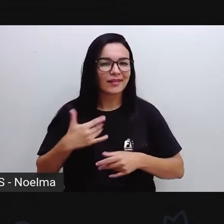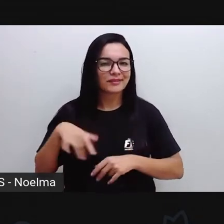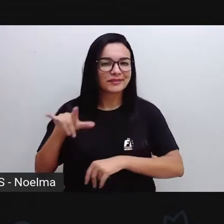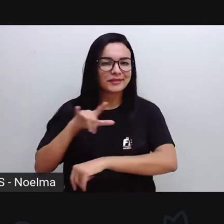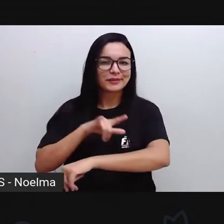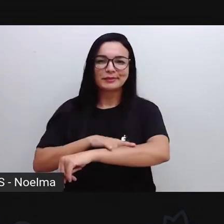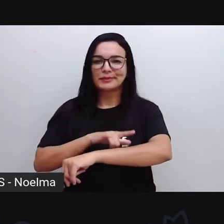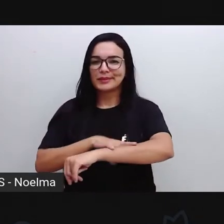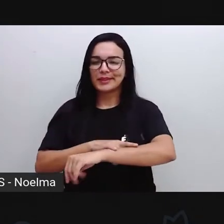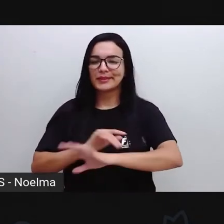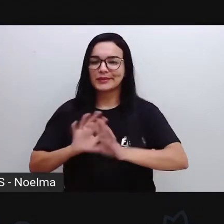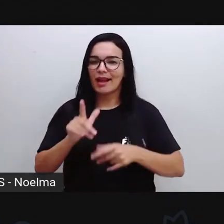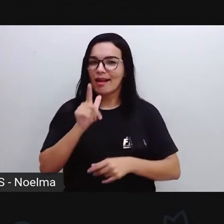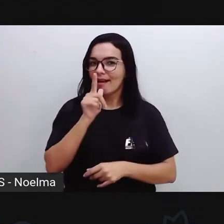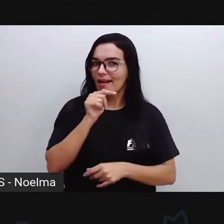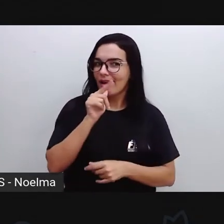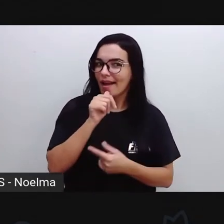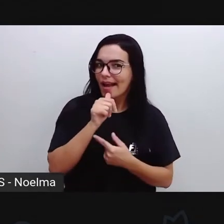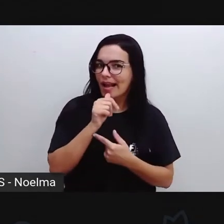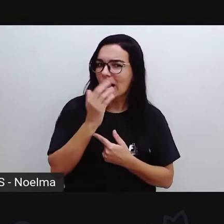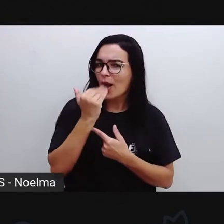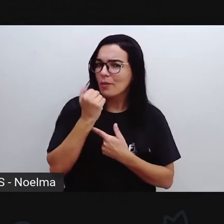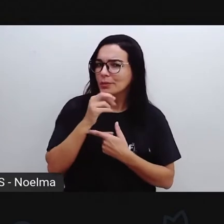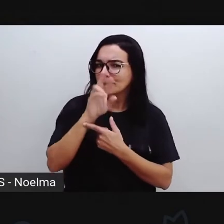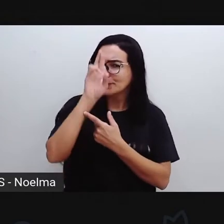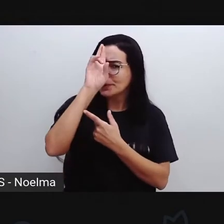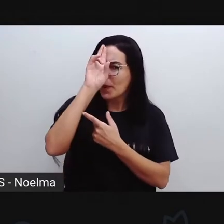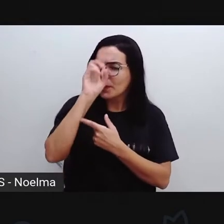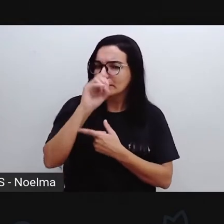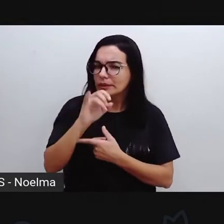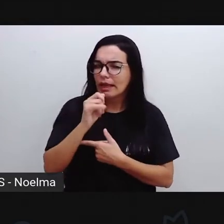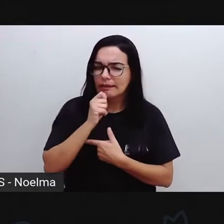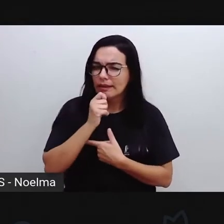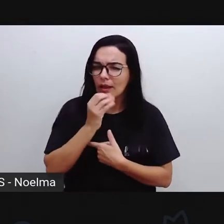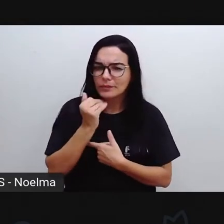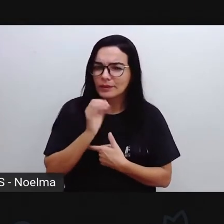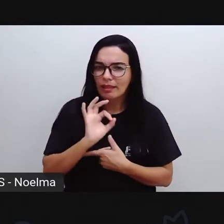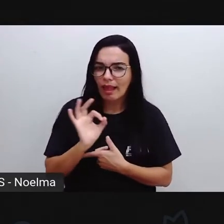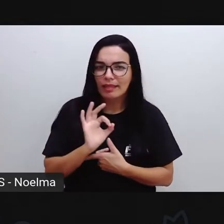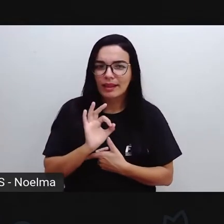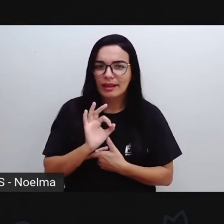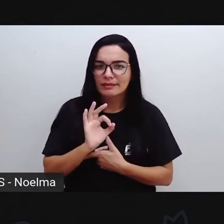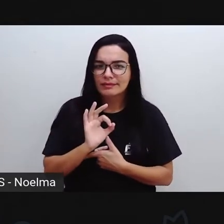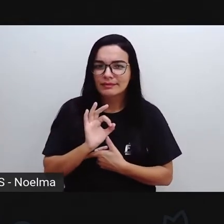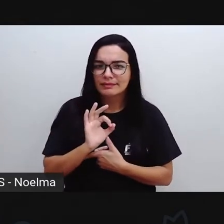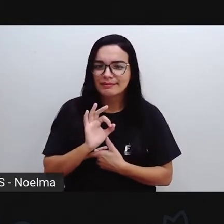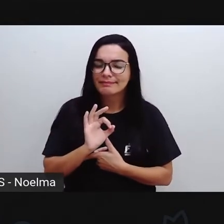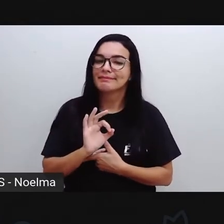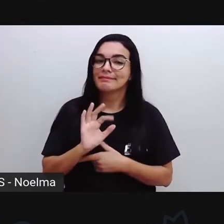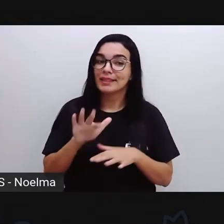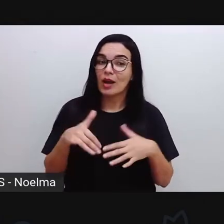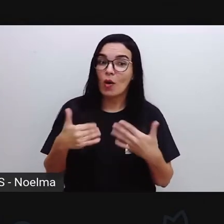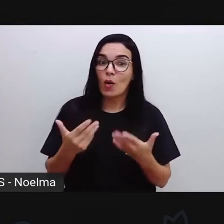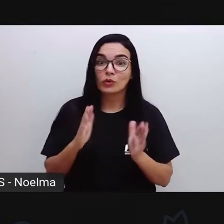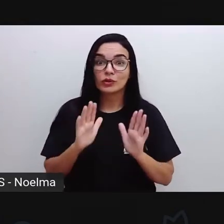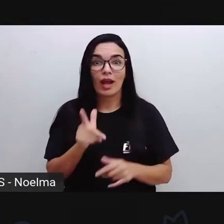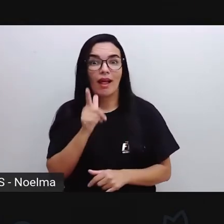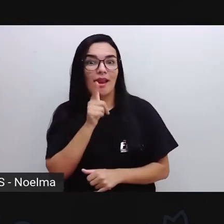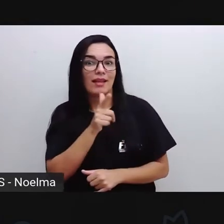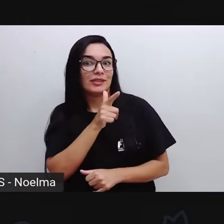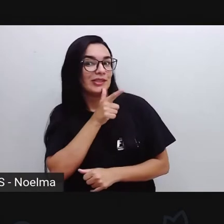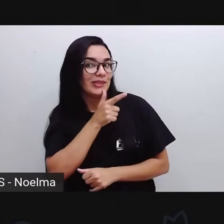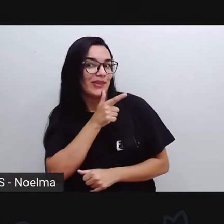banheiro, já tomou uma água, já almoçou quem não almoçou ainda, não tinha almoçado, né? Ou já lançou quem